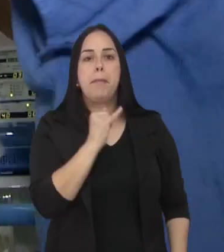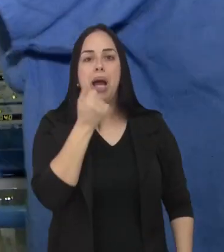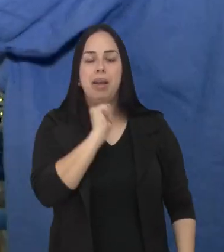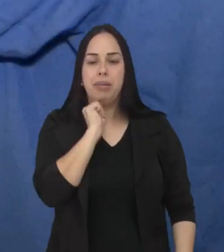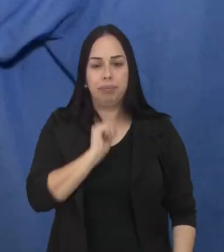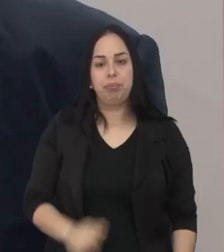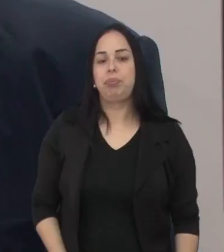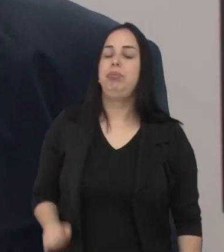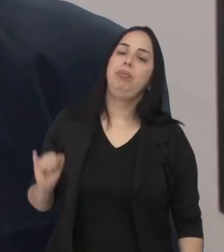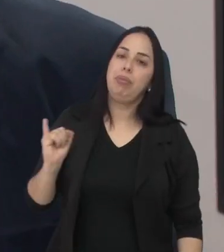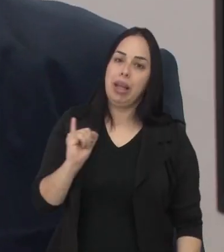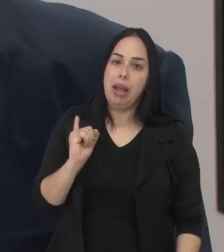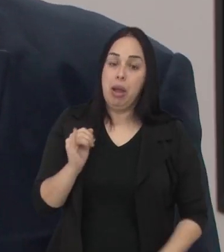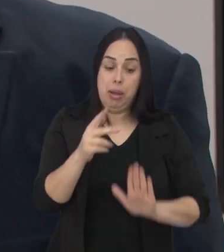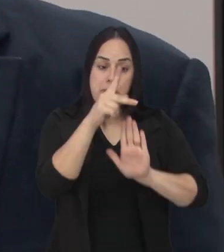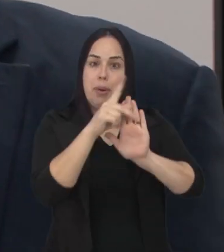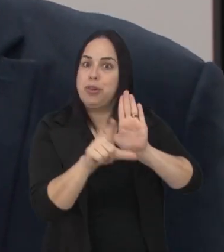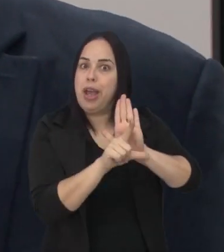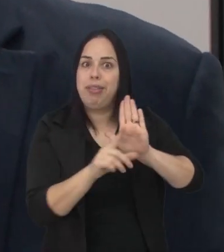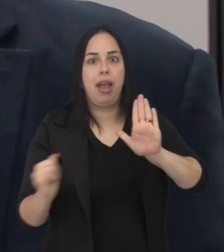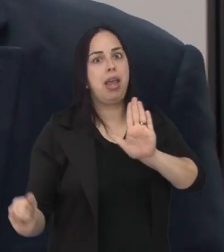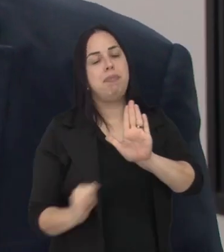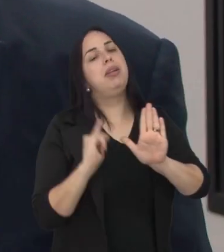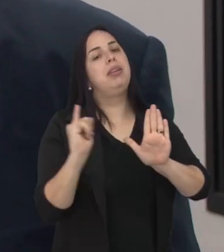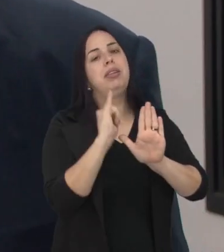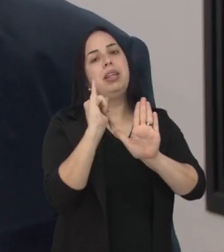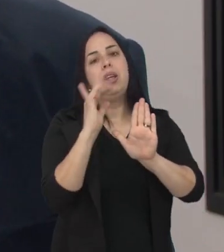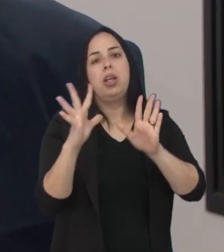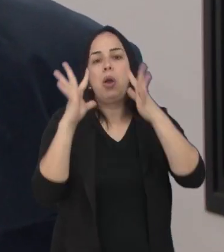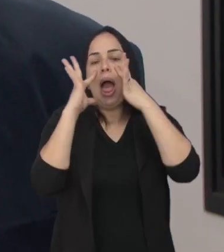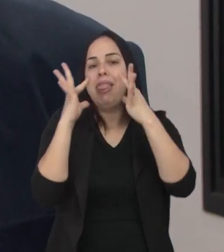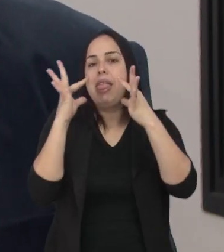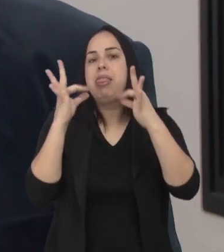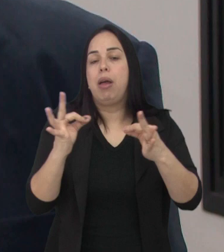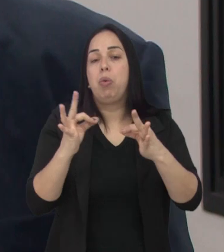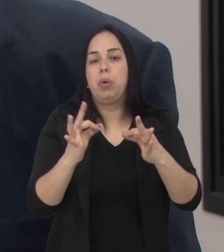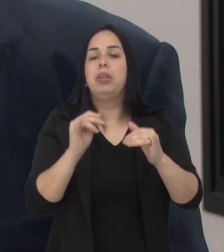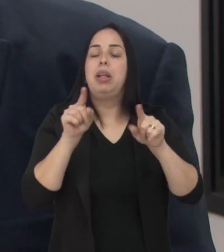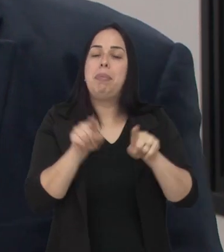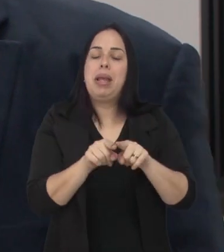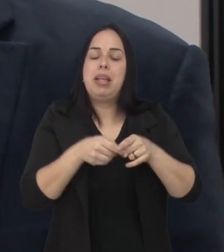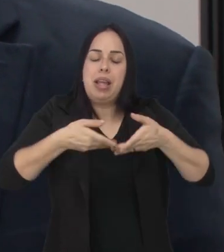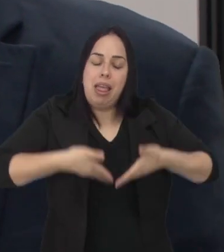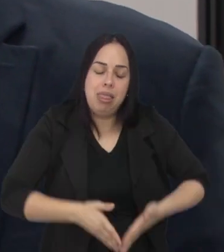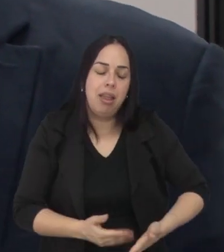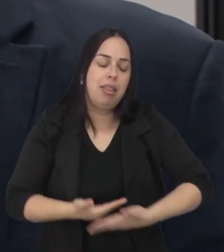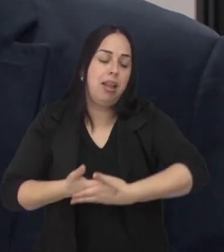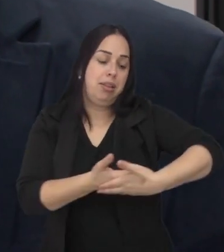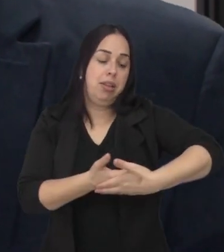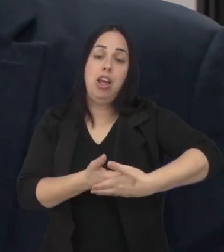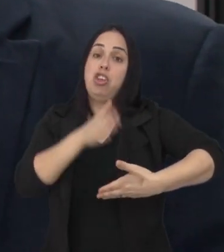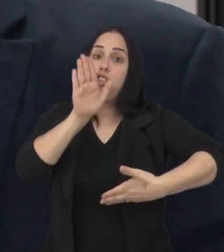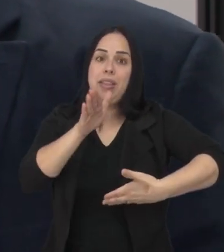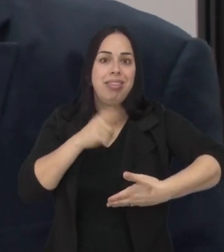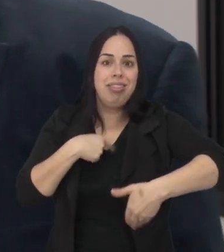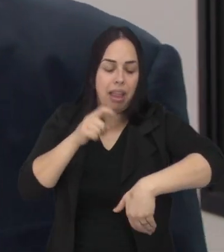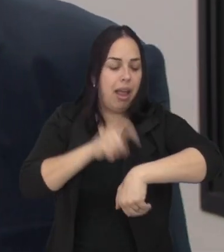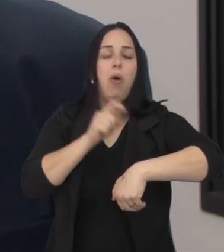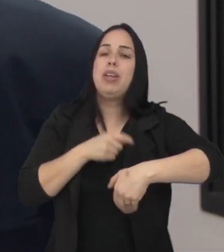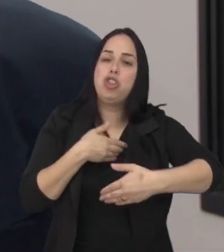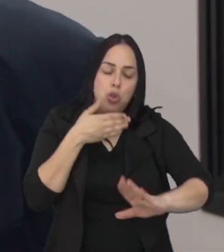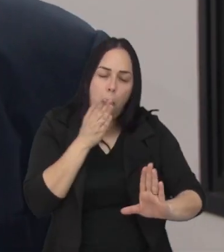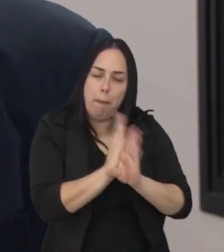orientação. Esse é um importante projeto, porque estamos visando que quando a criança nasce, assim já